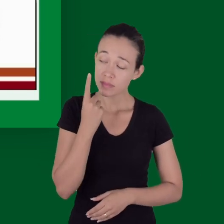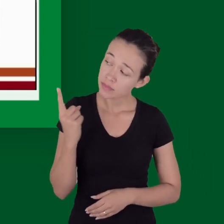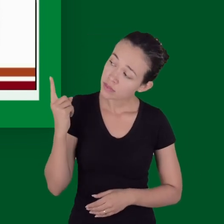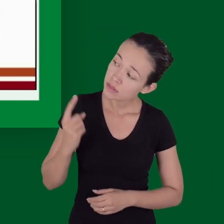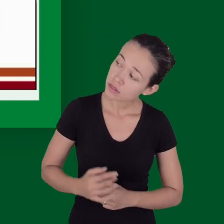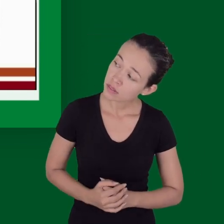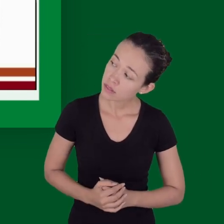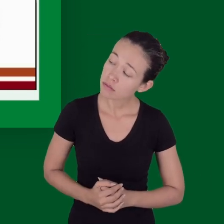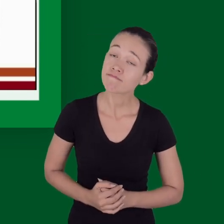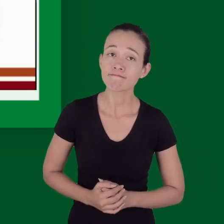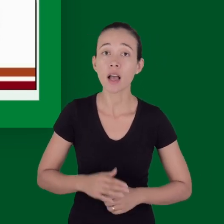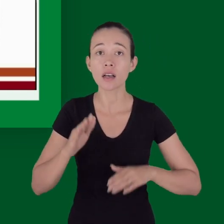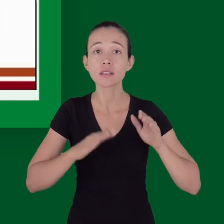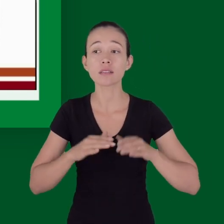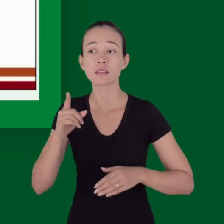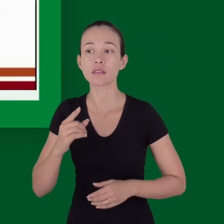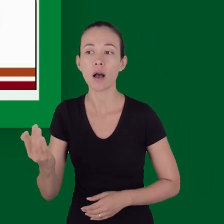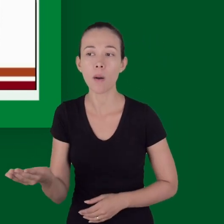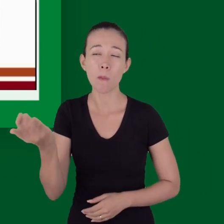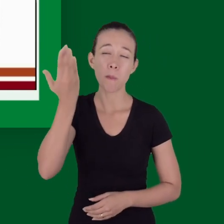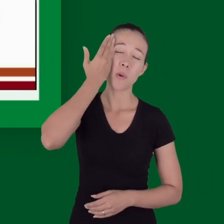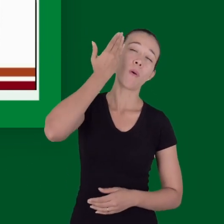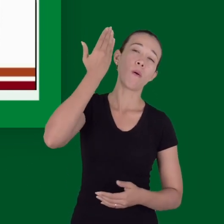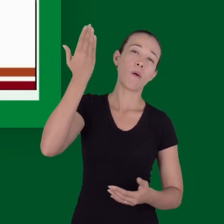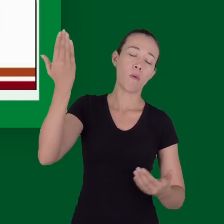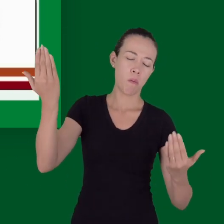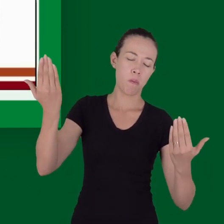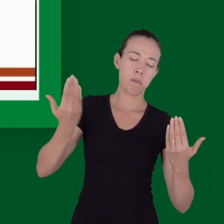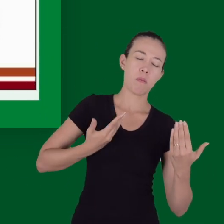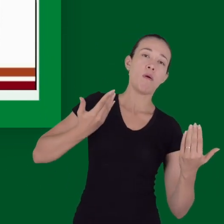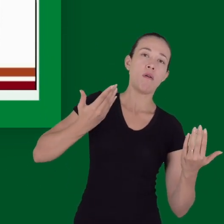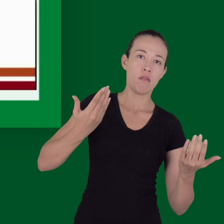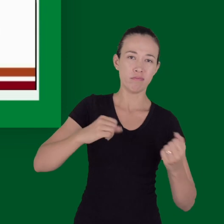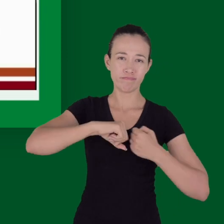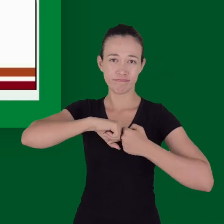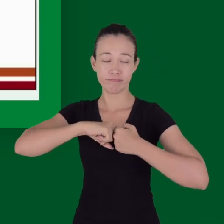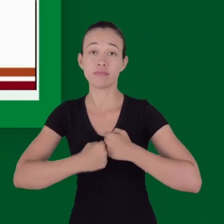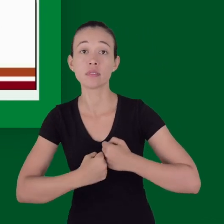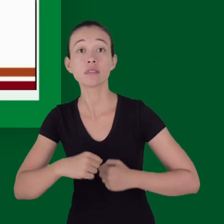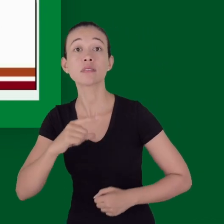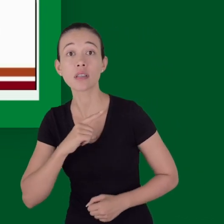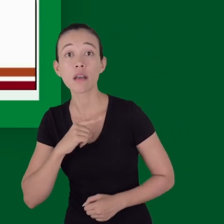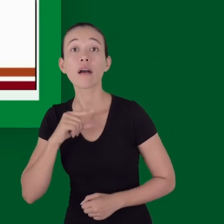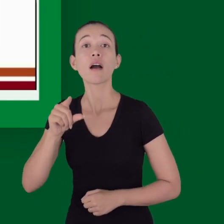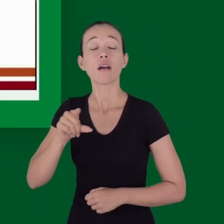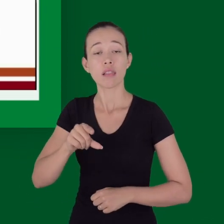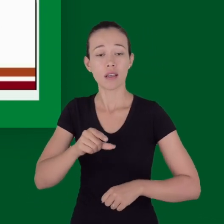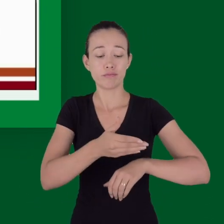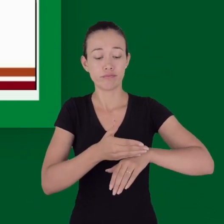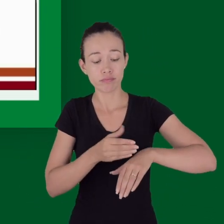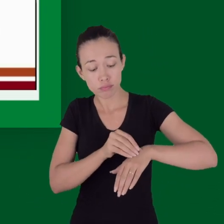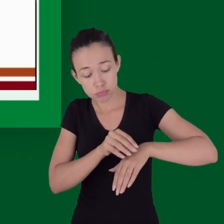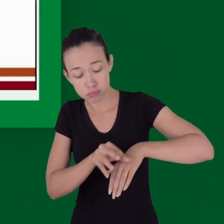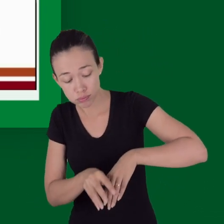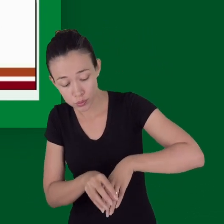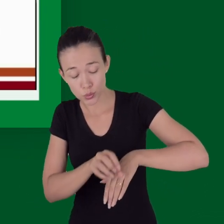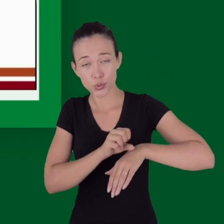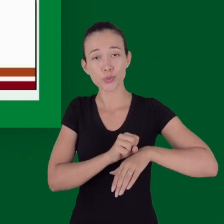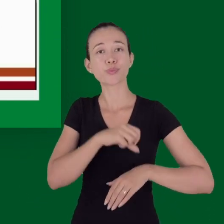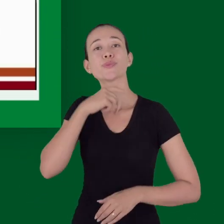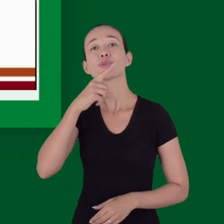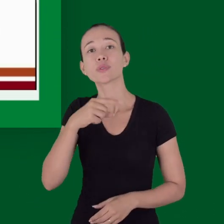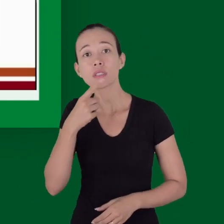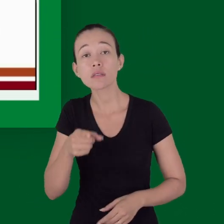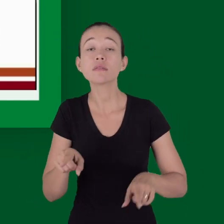mecanismos o próprio trauma ele gera uma cascata inflamatória que pode gerar uma